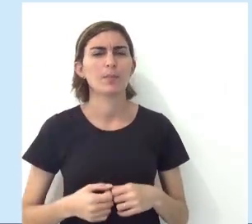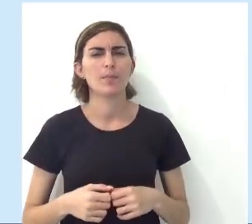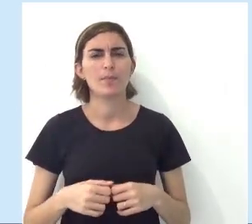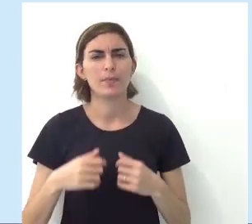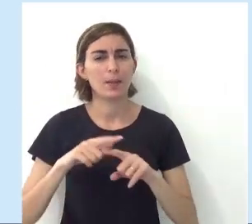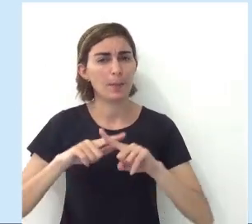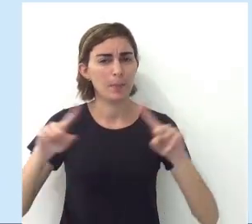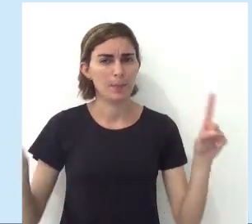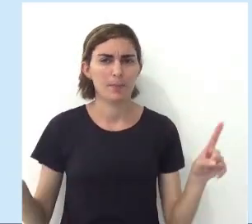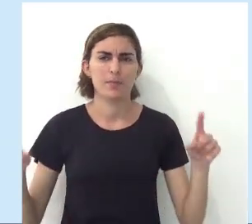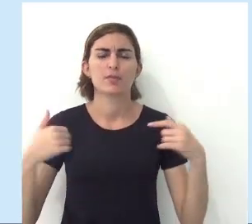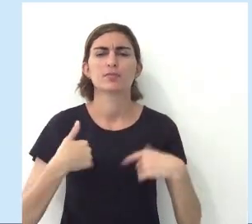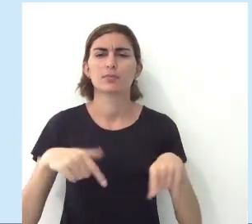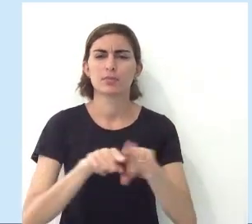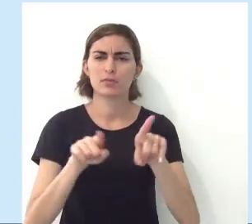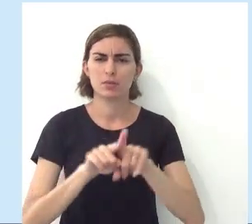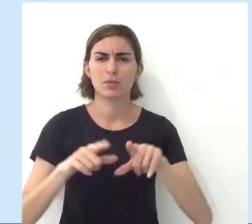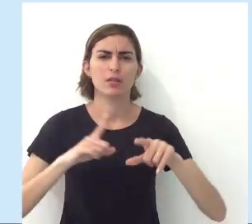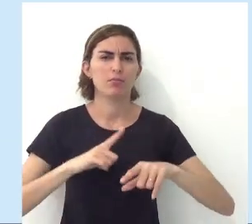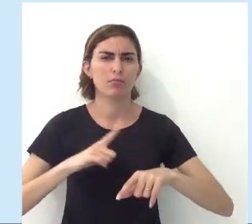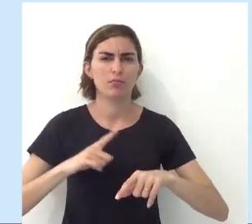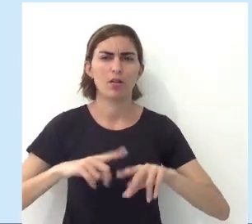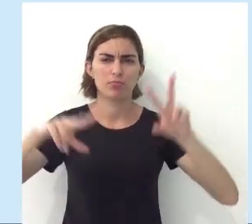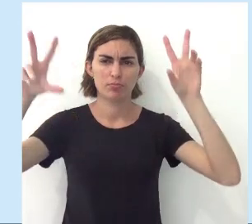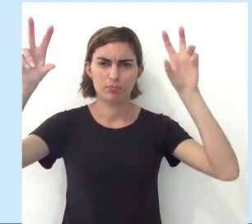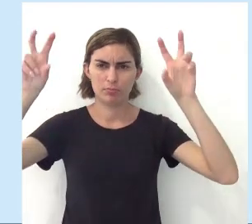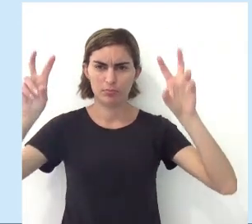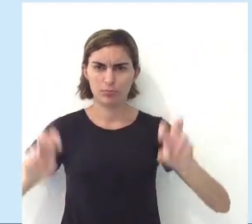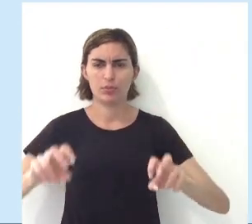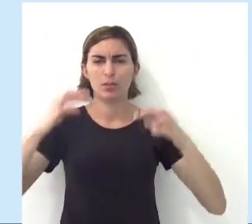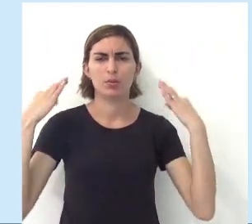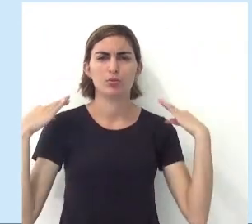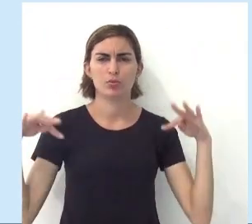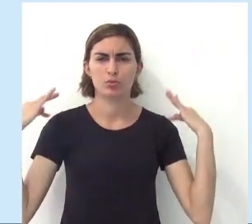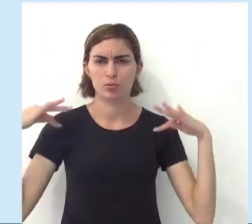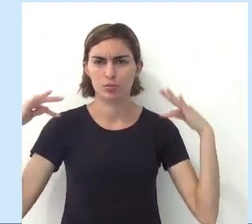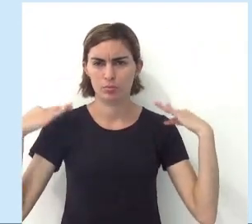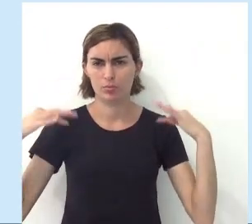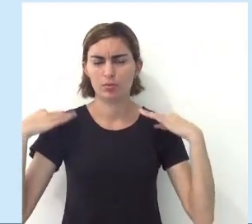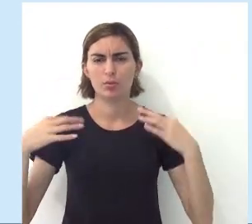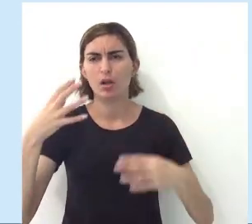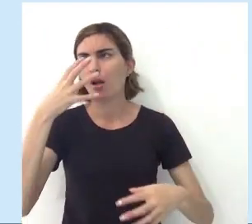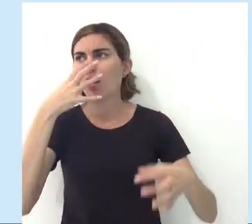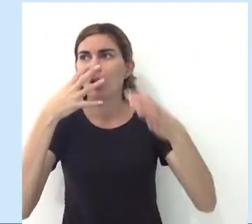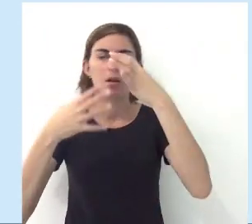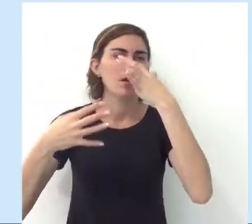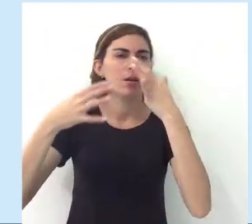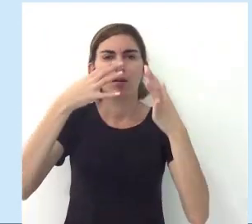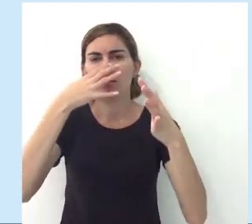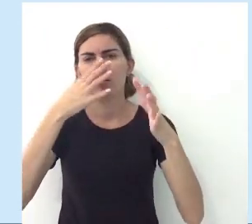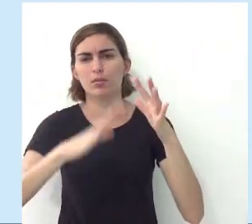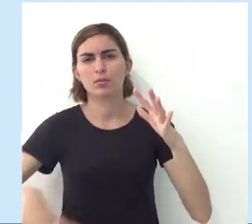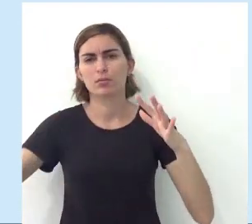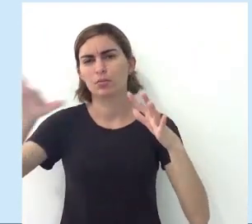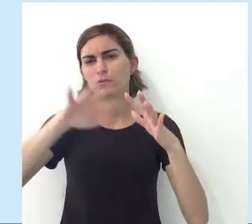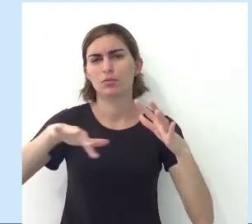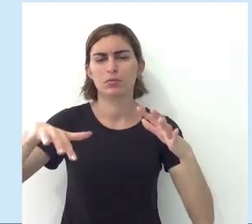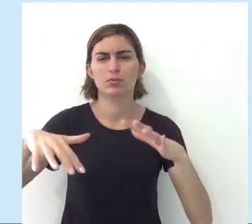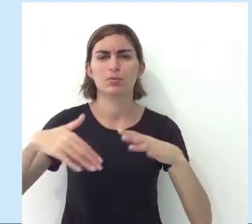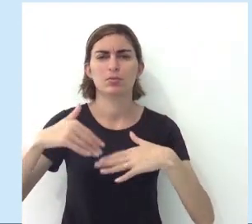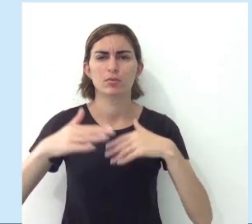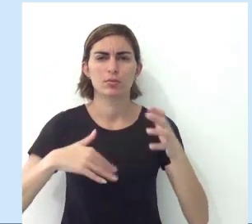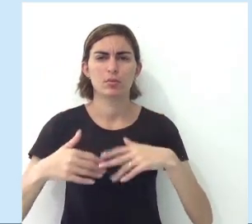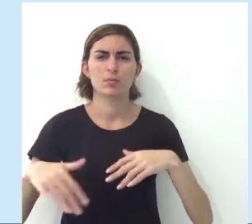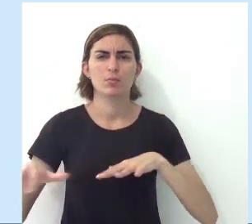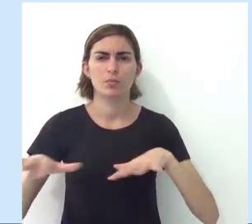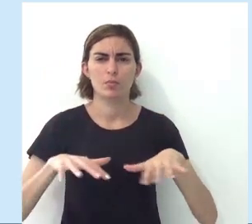gente? Mas, existem também formas, né, temáticas de turismo que a gente vai observar para